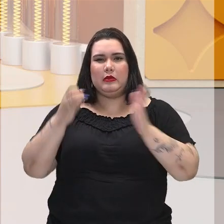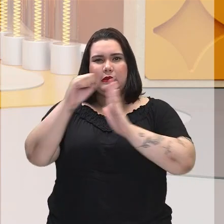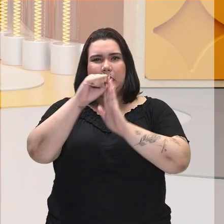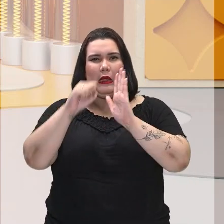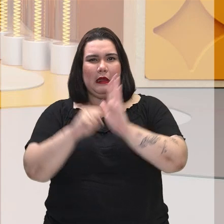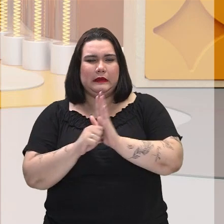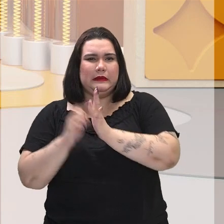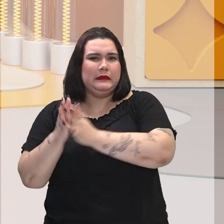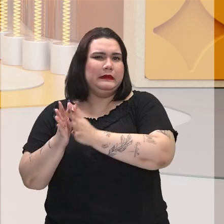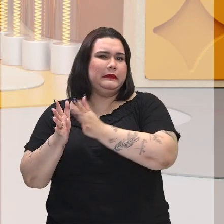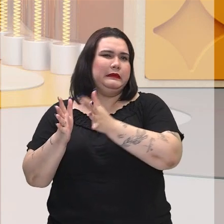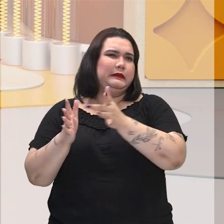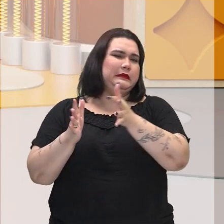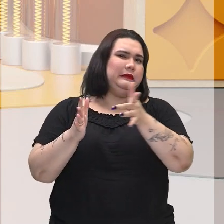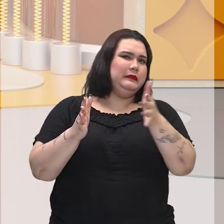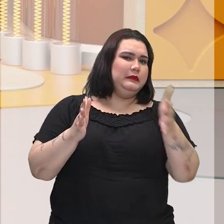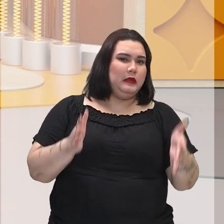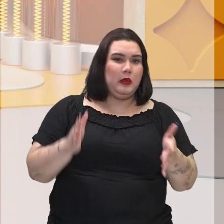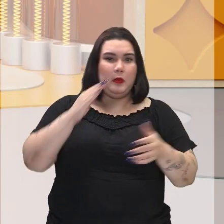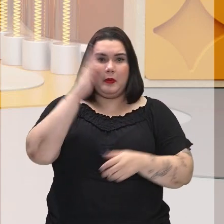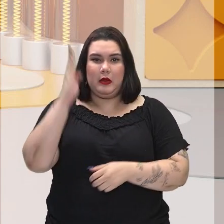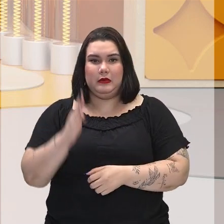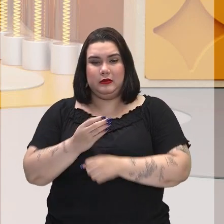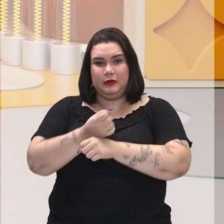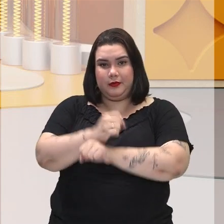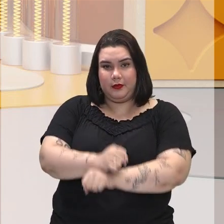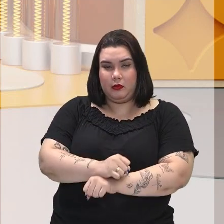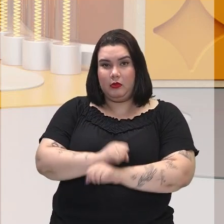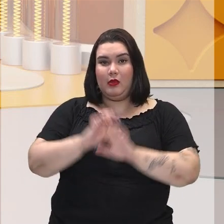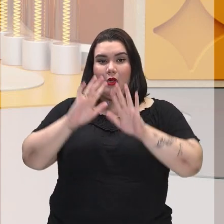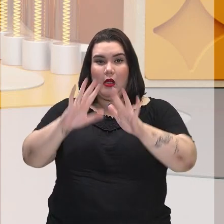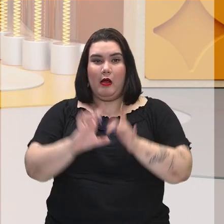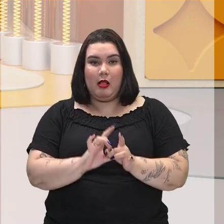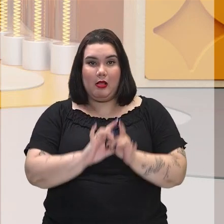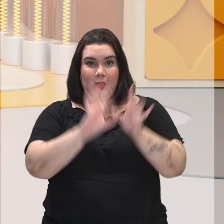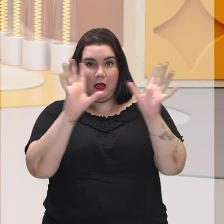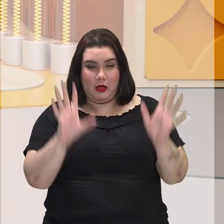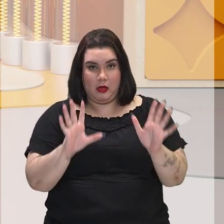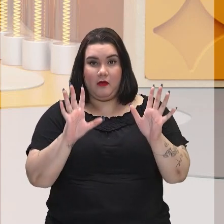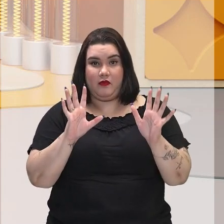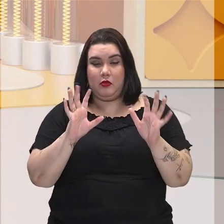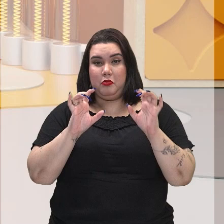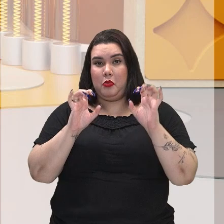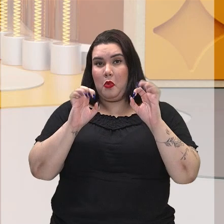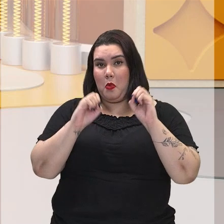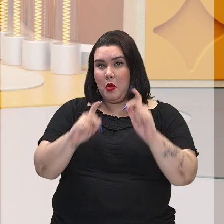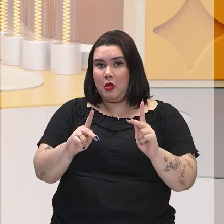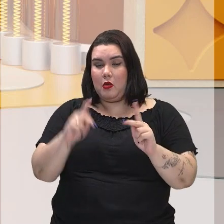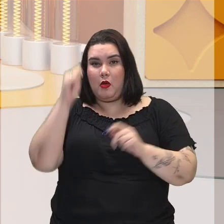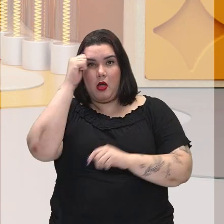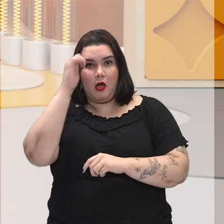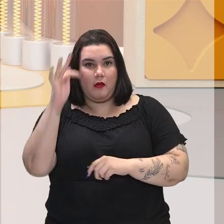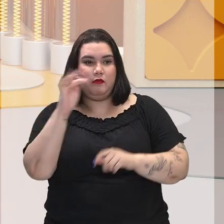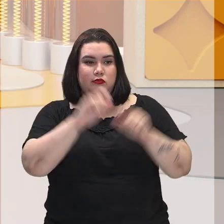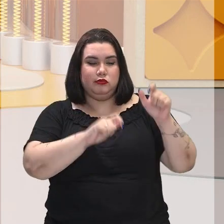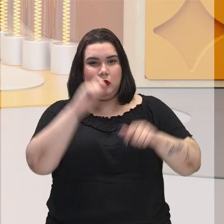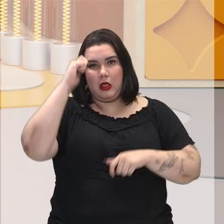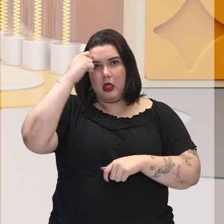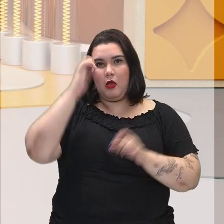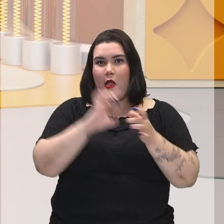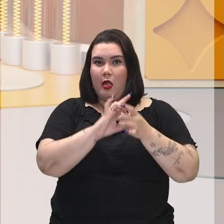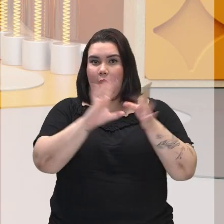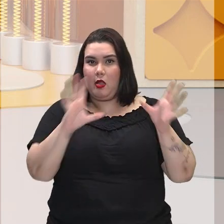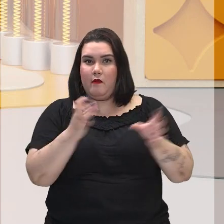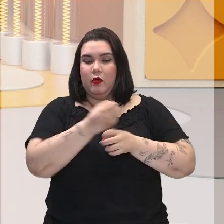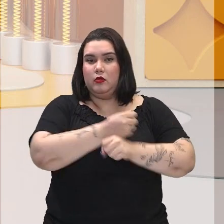1888 não significou o fim das dificuldades para os negros. Lembra que nós estamos falando da